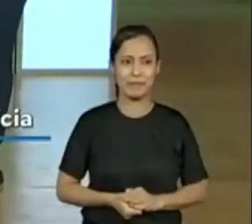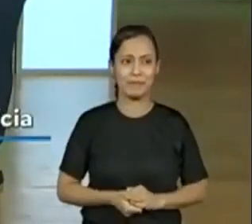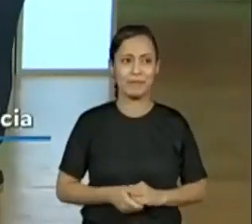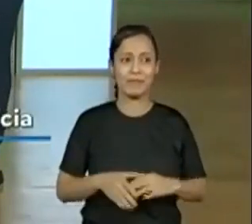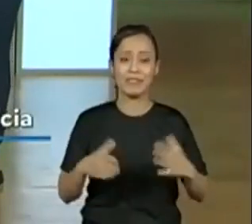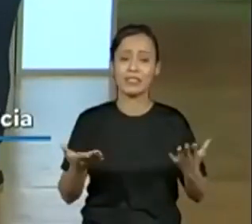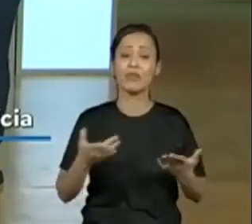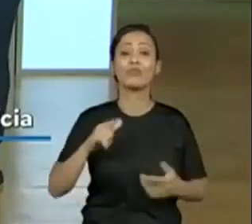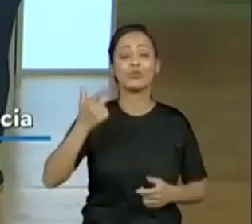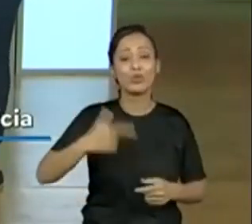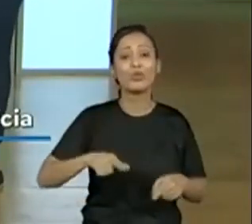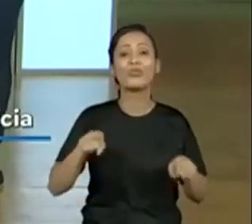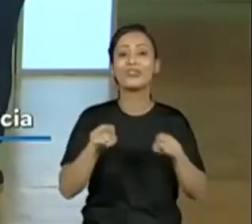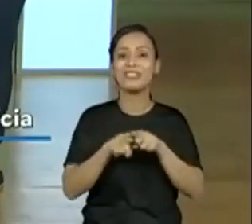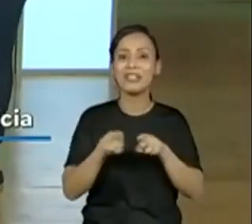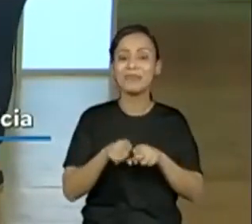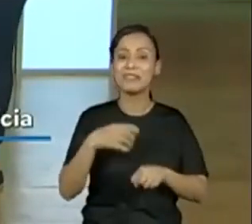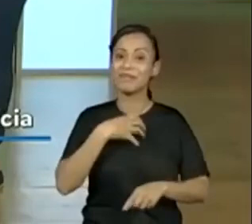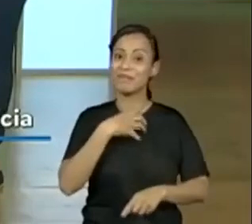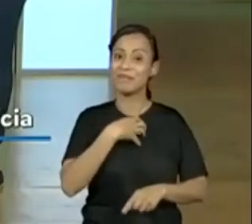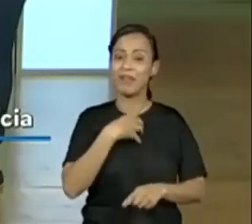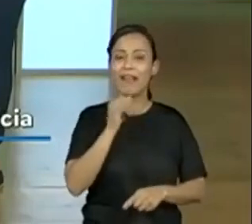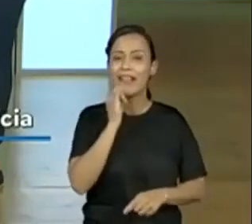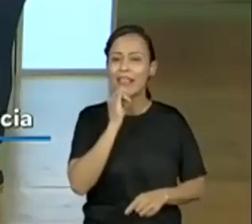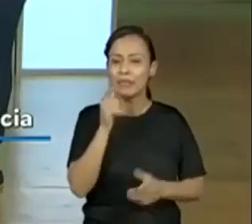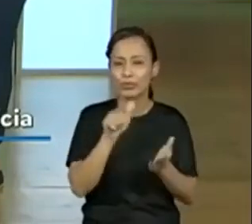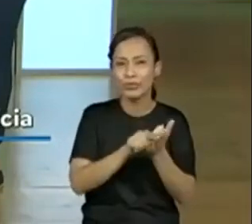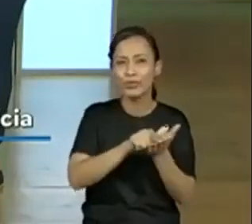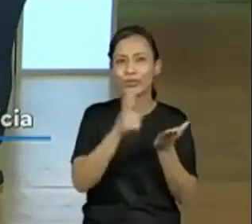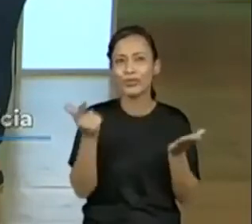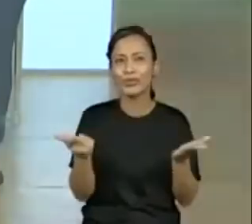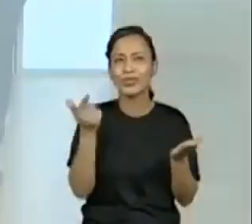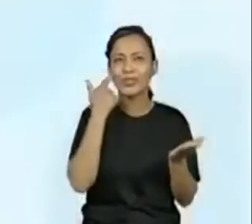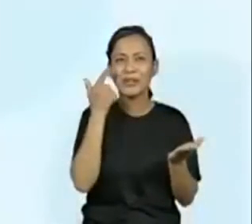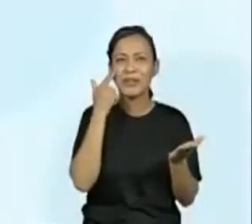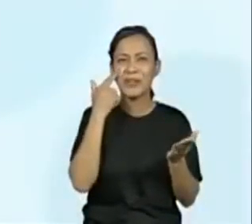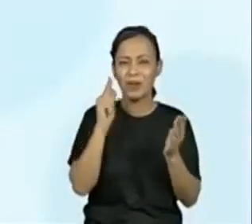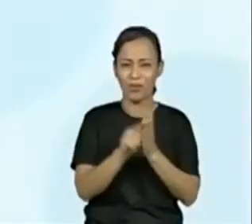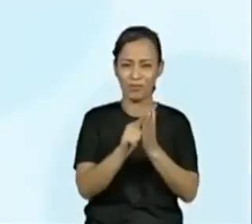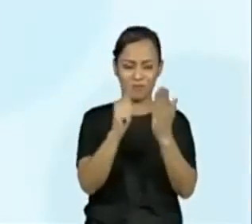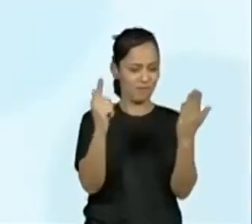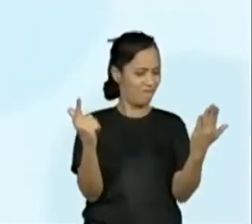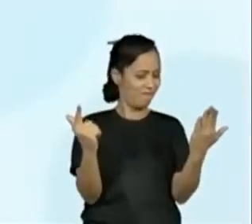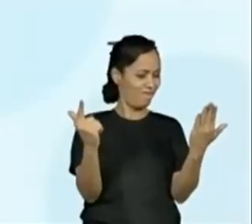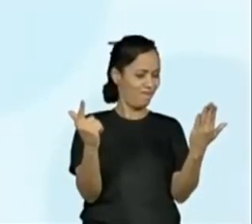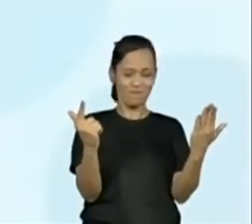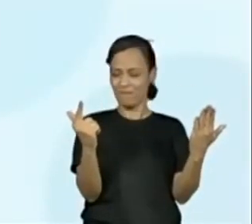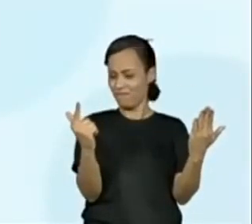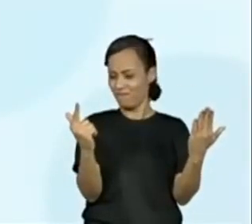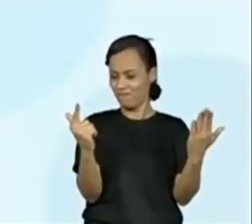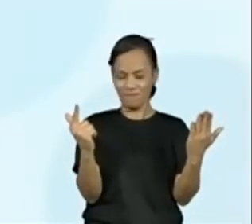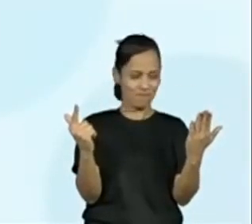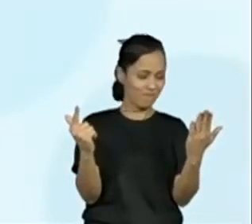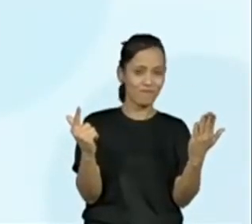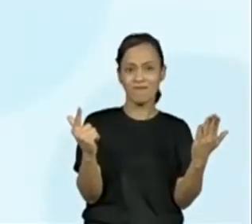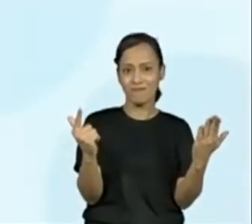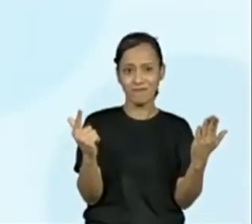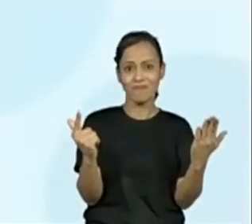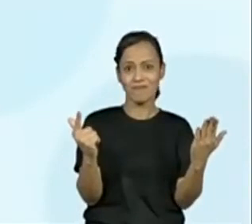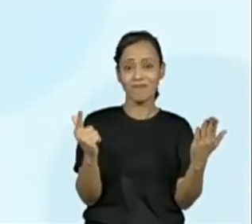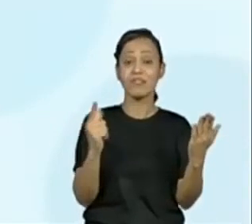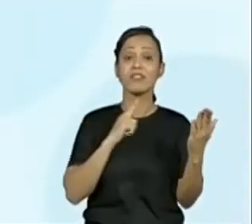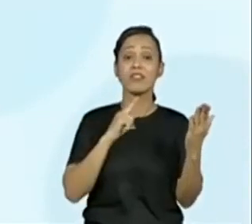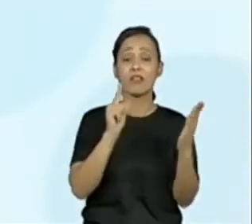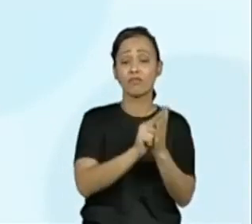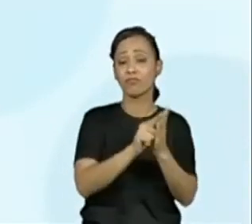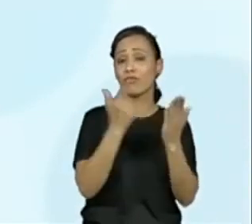estamos trabalhando. Olha só, tem até um jornalzinho impresso aqui, trouxemos a imagem, porque também nos jornais impressos geralmente